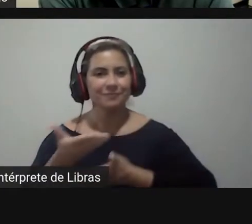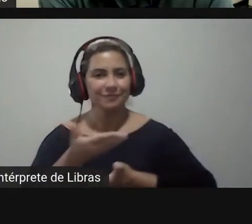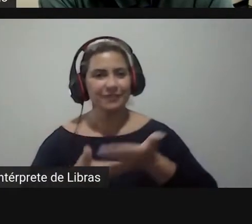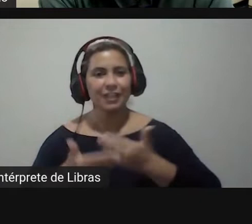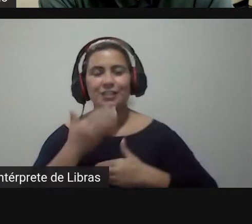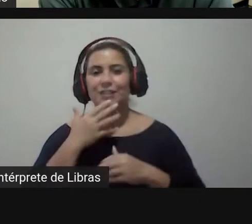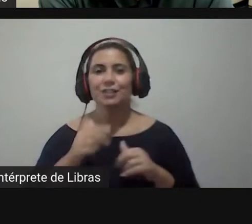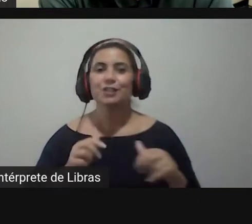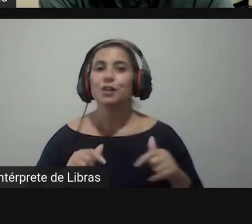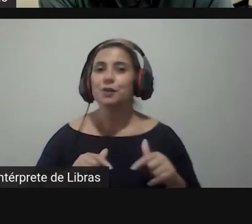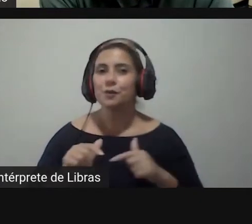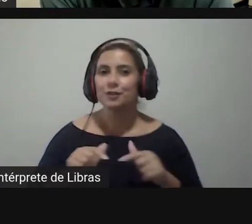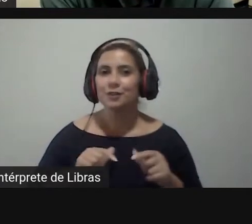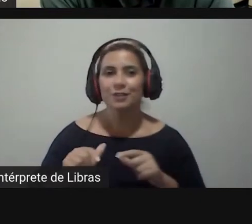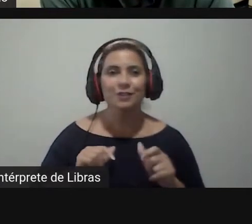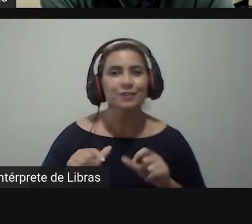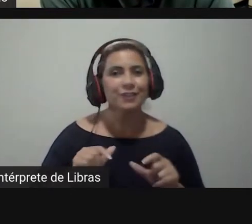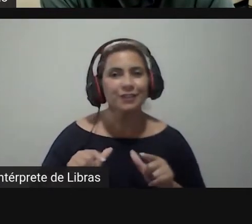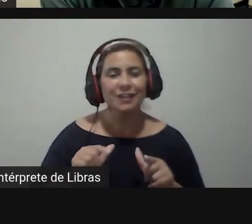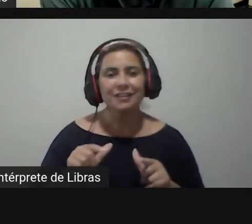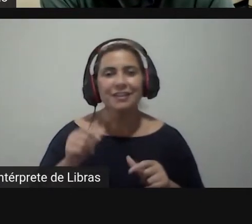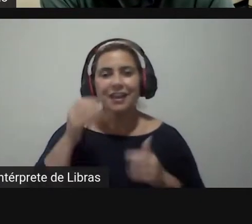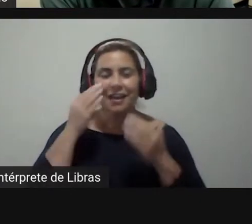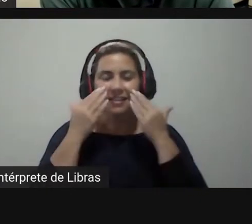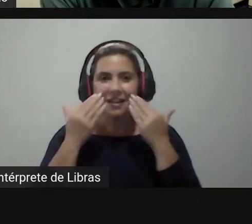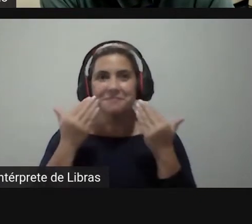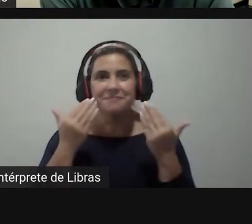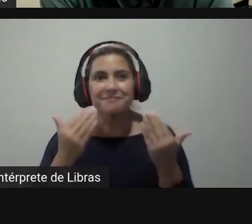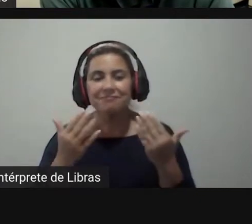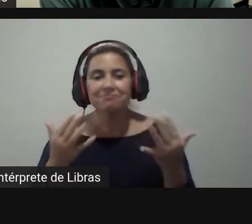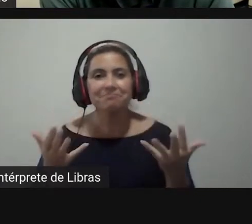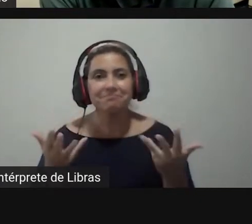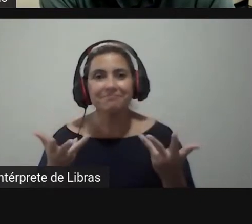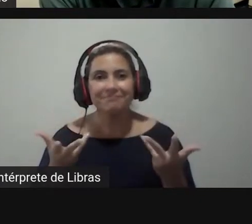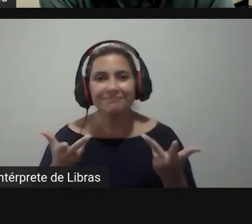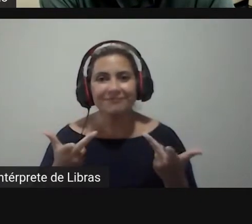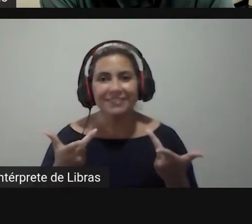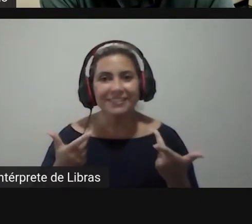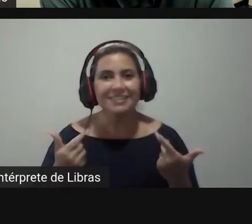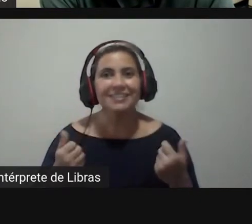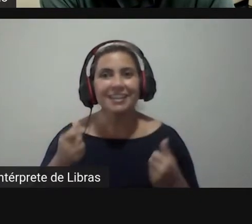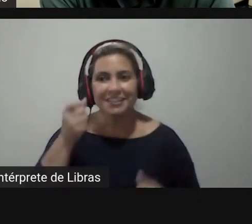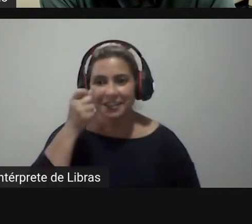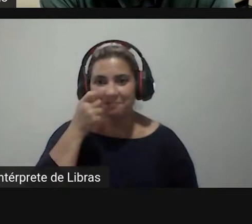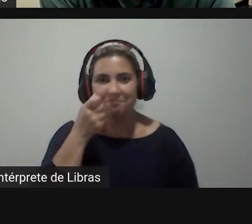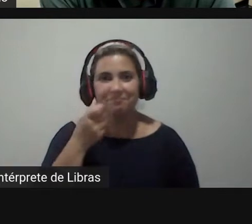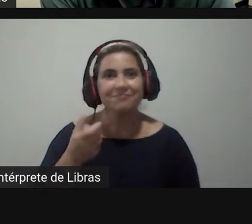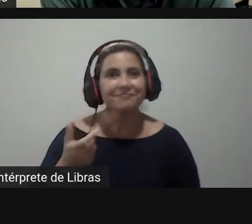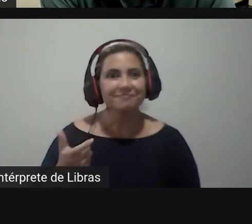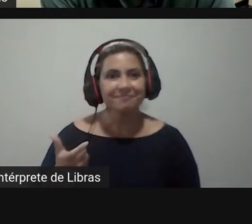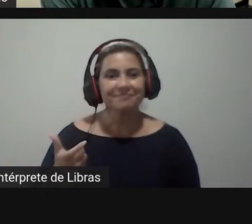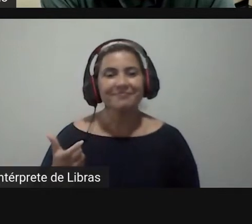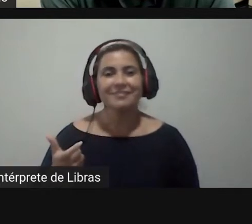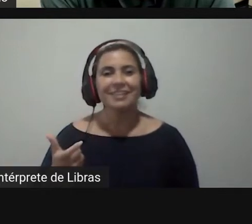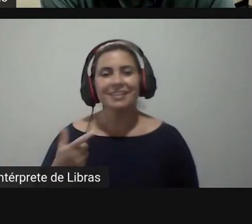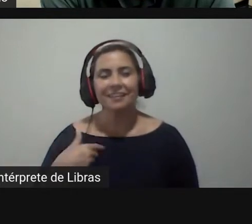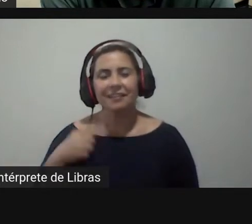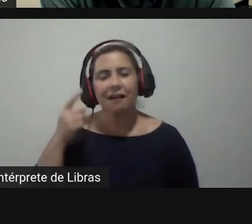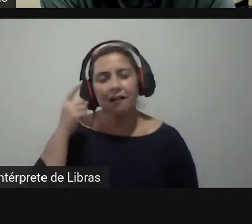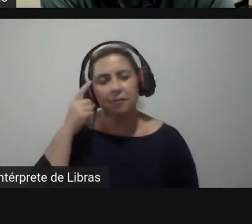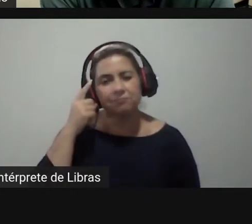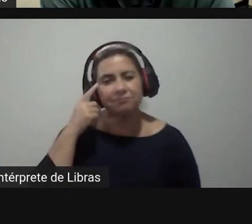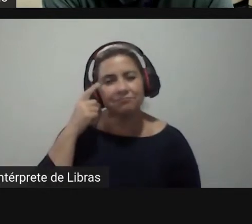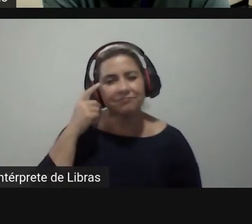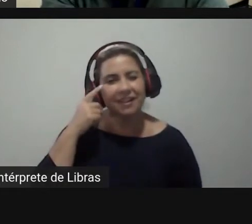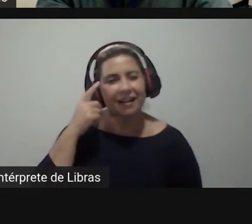trabalhos muito interessantes todos os trabalhos com inquietações a serem